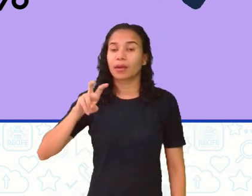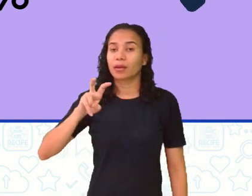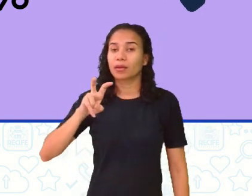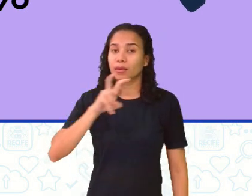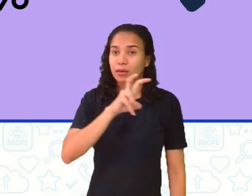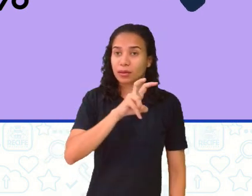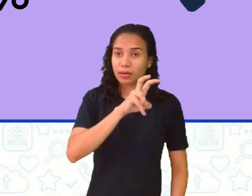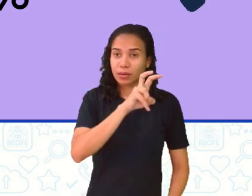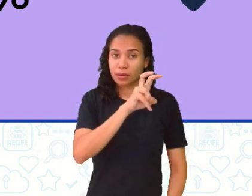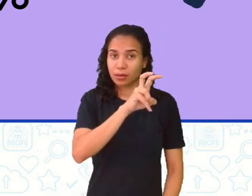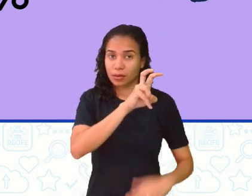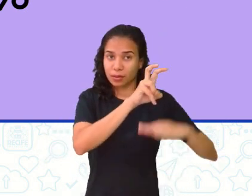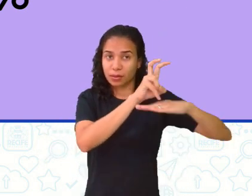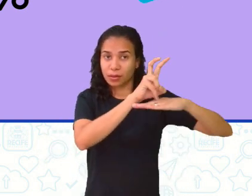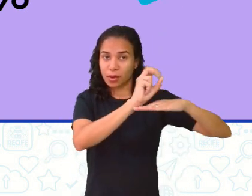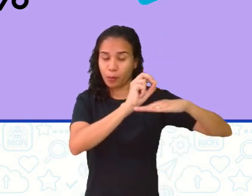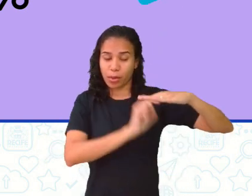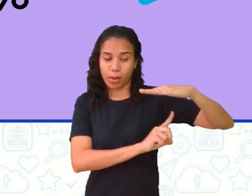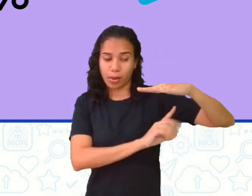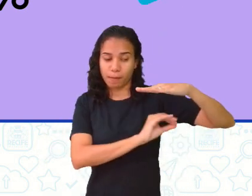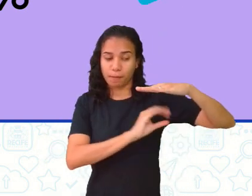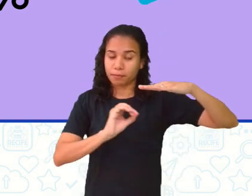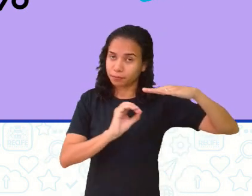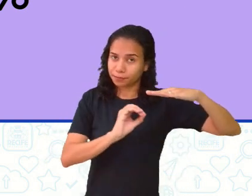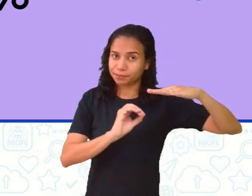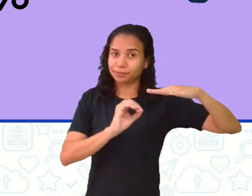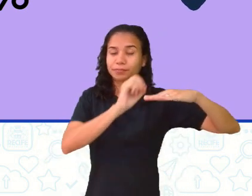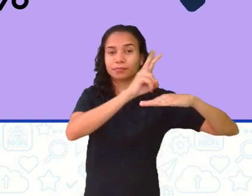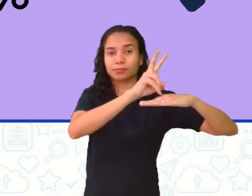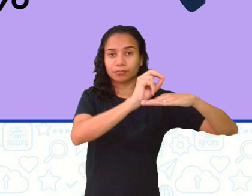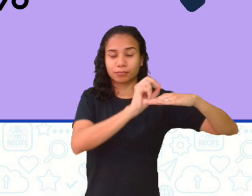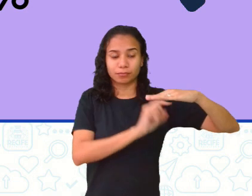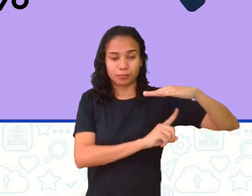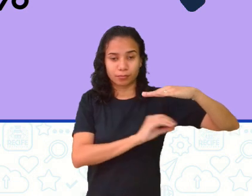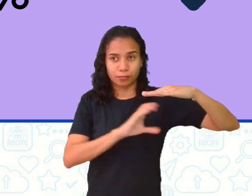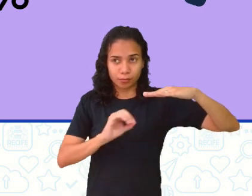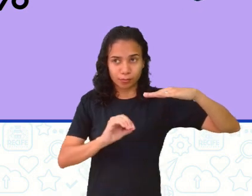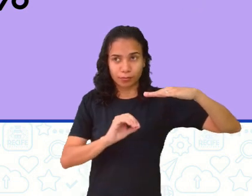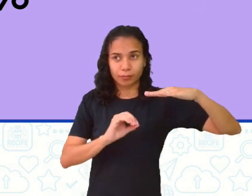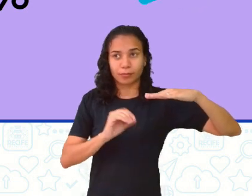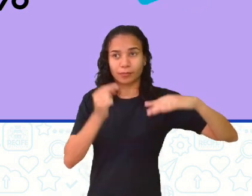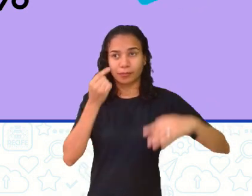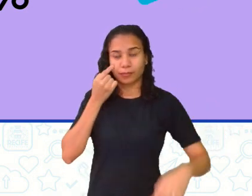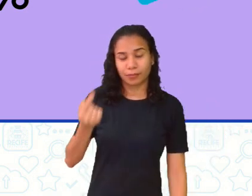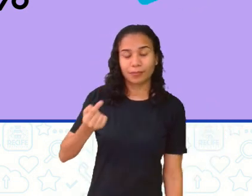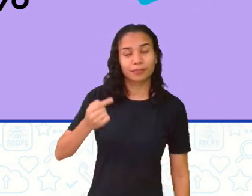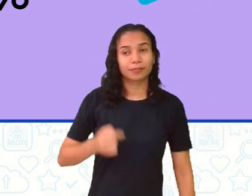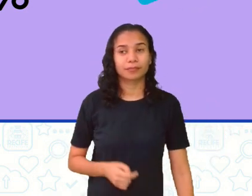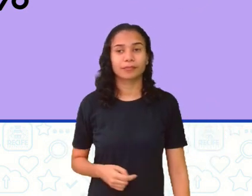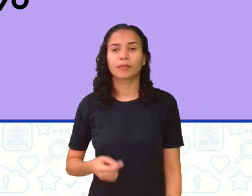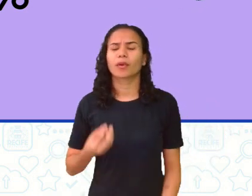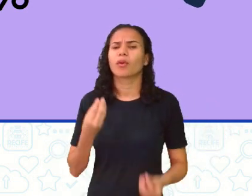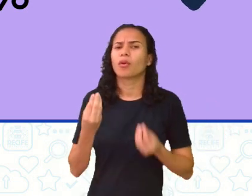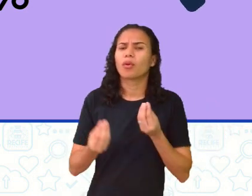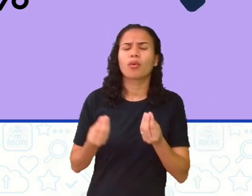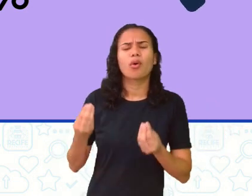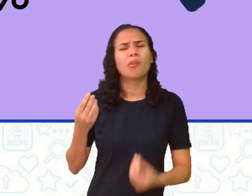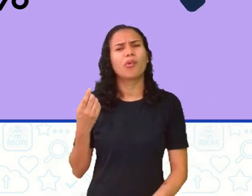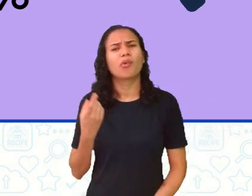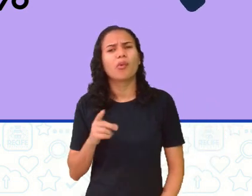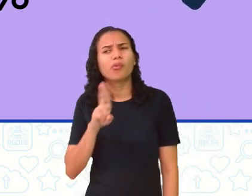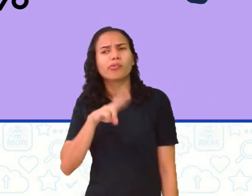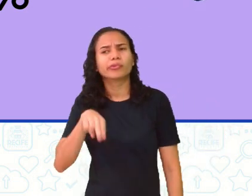por 100. Então, 50 centésimo. Qual é o decimal?